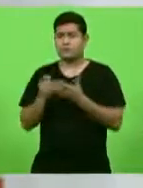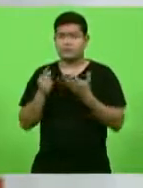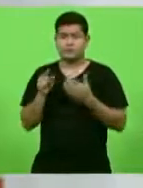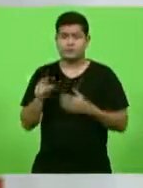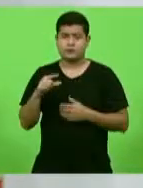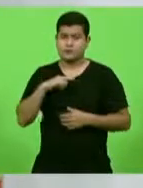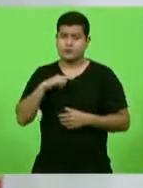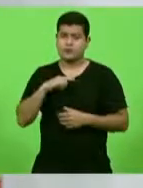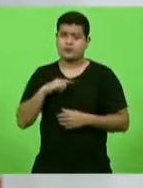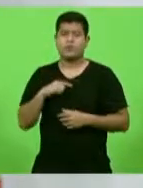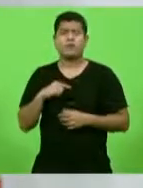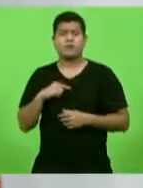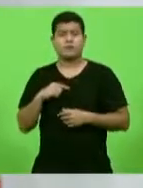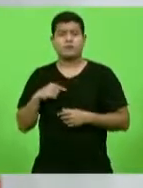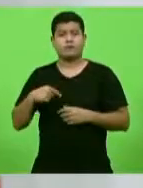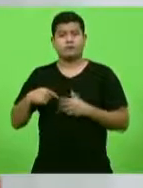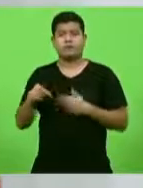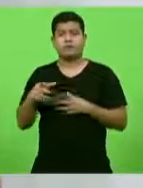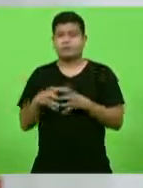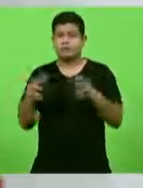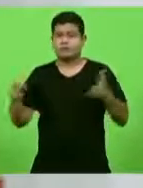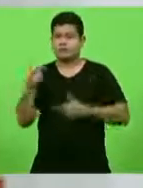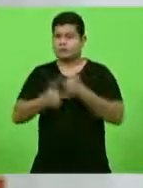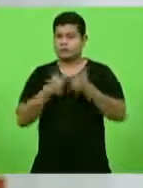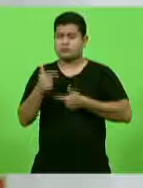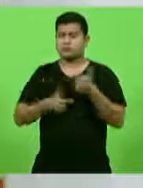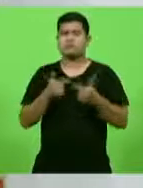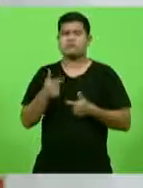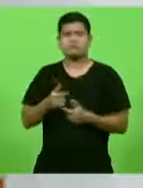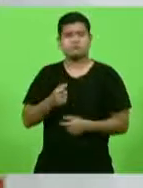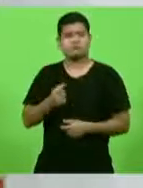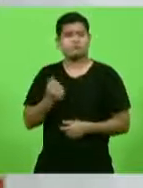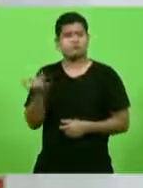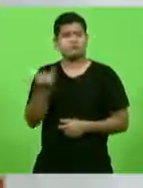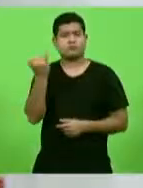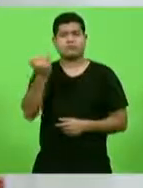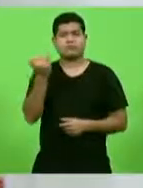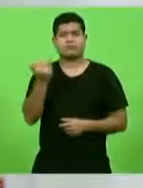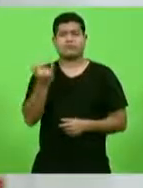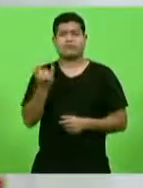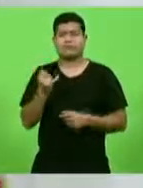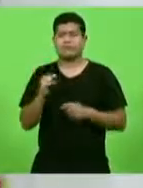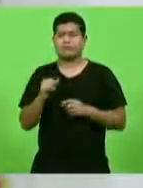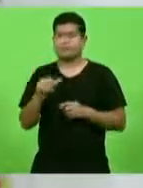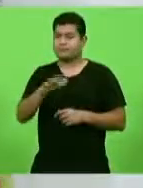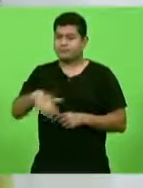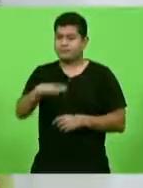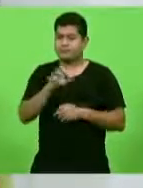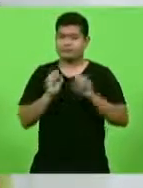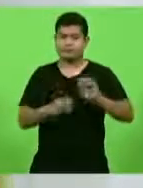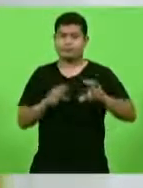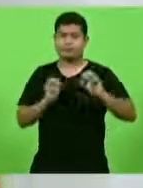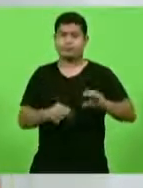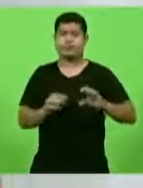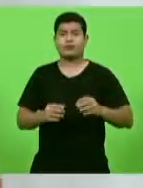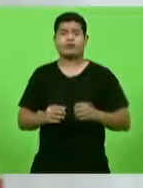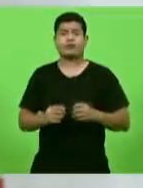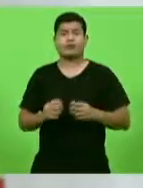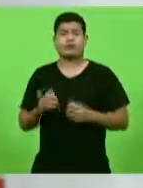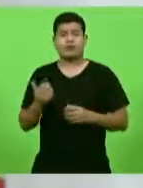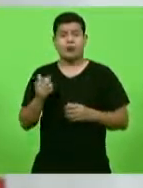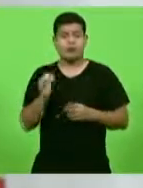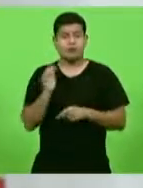fará um grande trabalho, faz e fará um grande trabalho frente à nossa educação para fazer com que tenhamos sempre um Estado